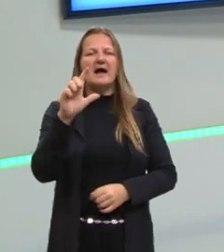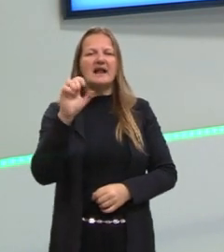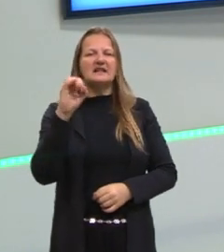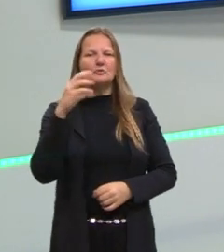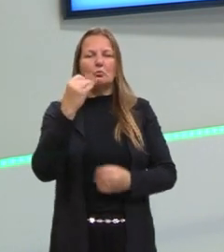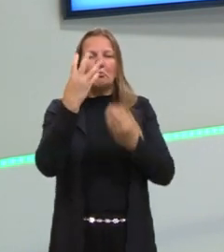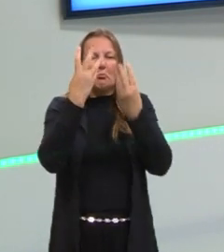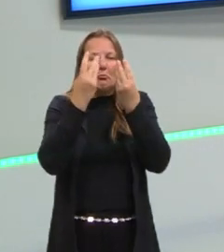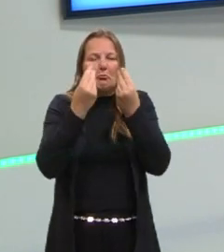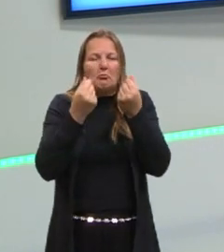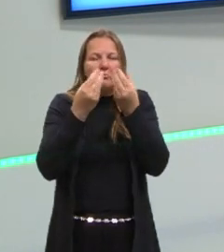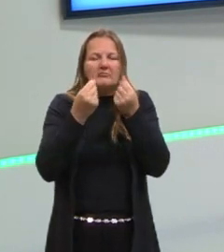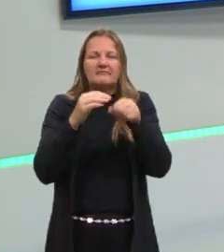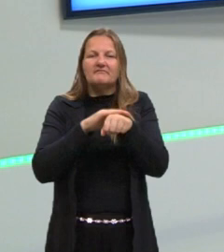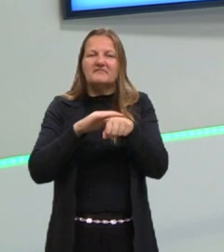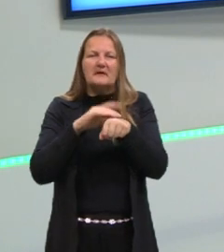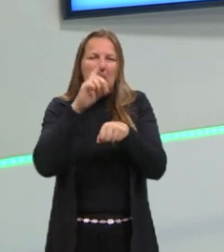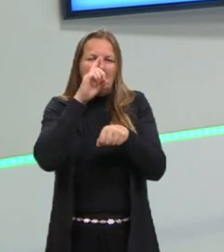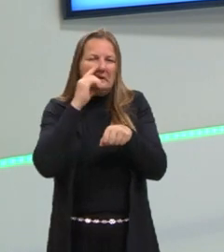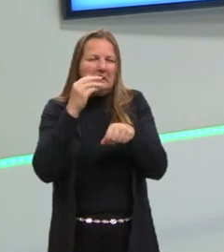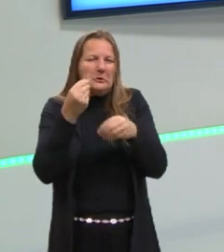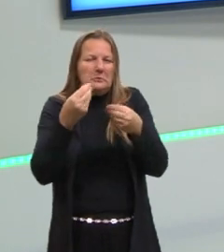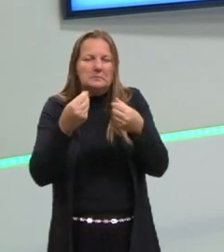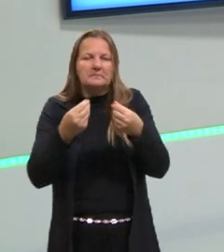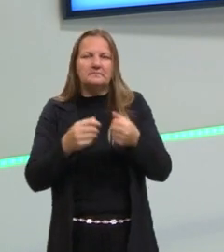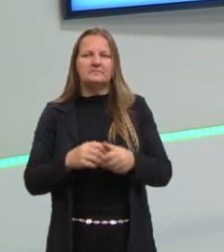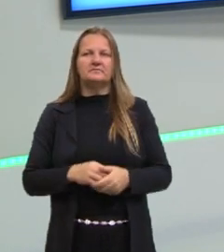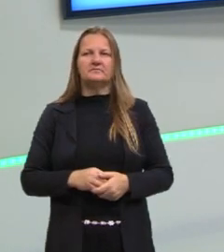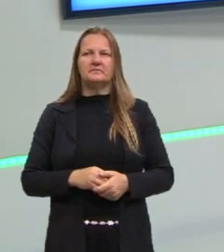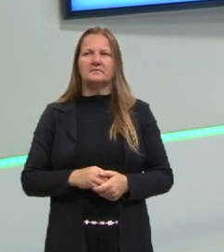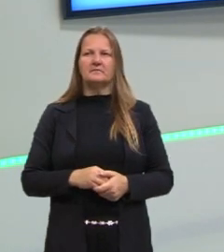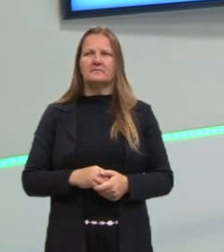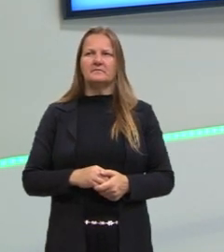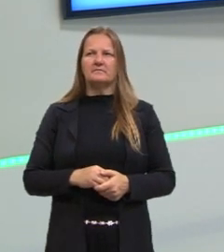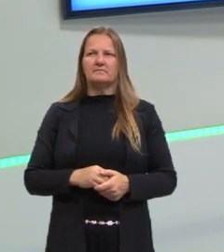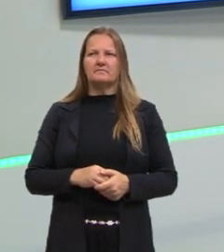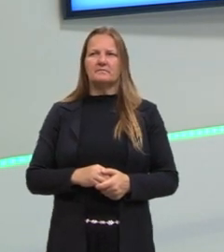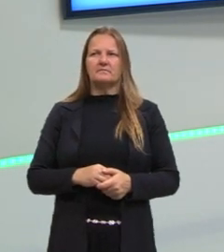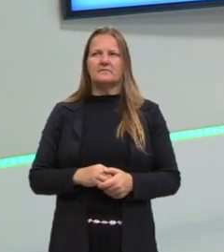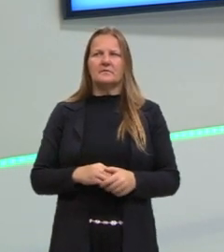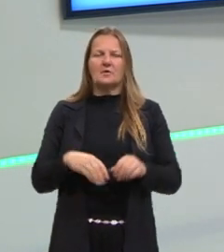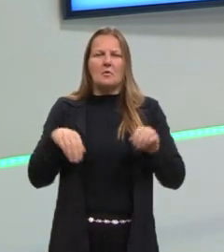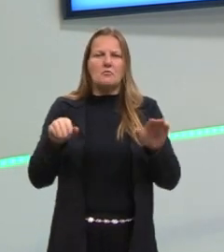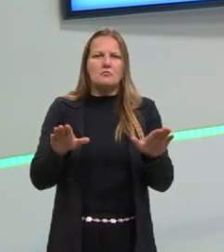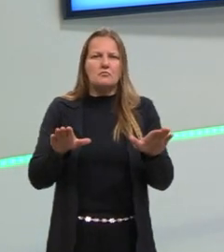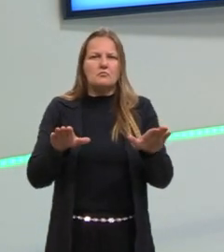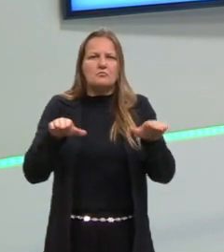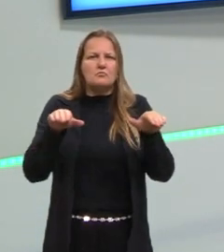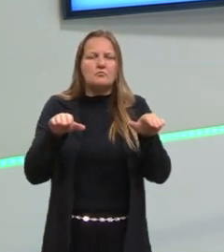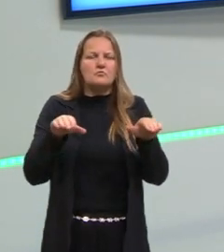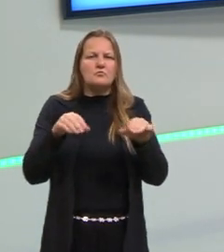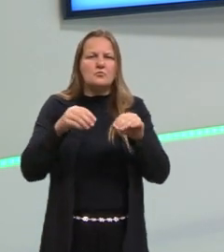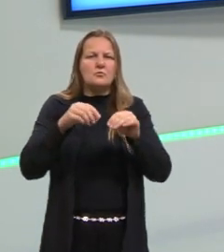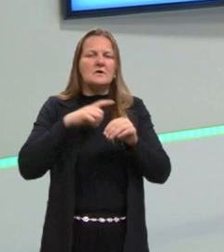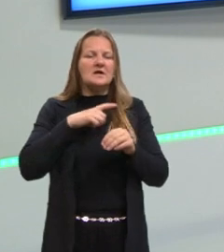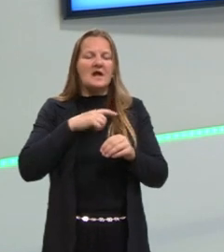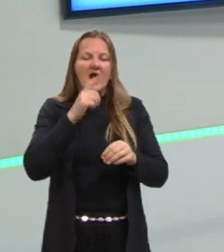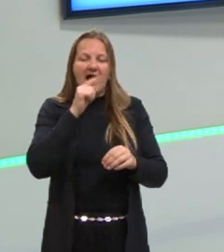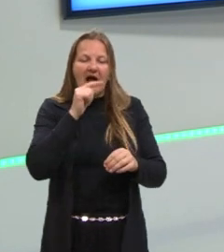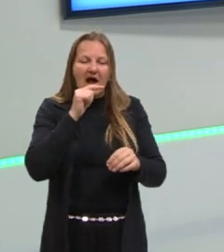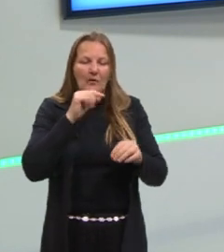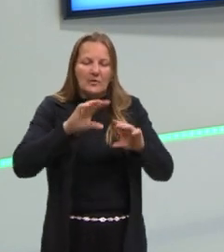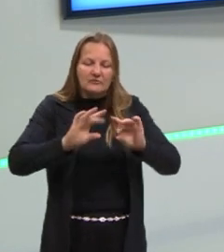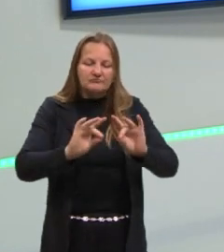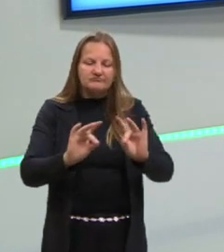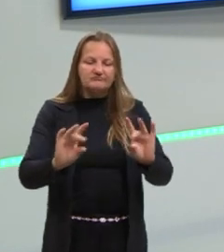posição de repouso, suas asas permanecem eretas, retinhas. Eles se desenvolvem em locais úmidos e ricos